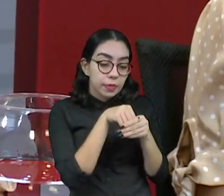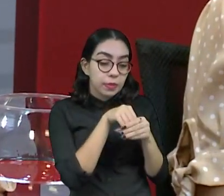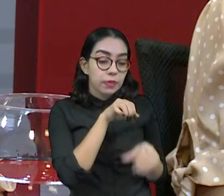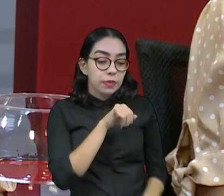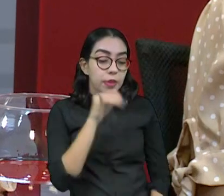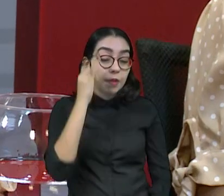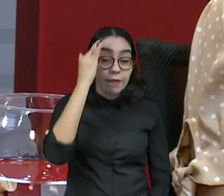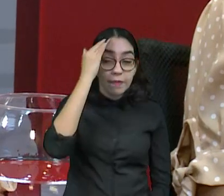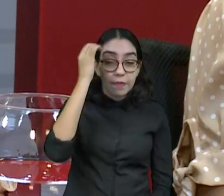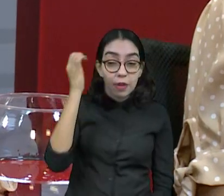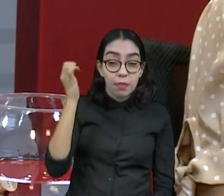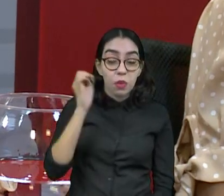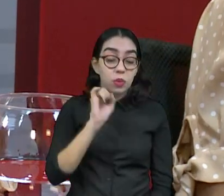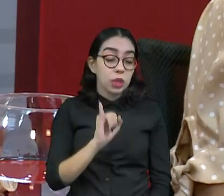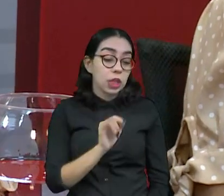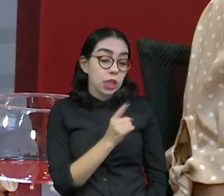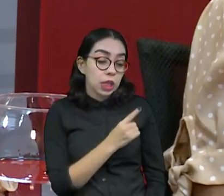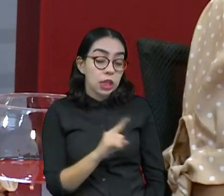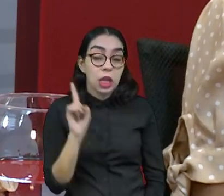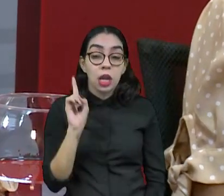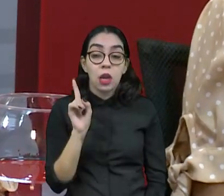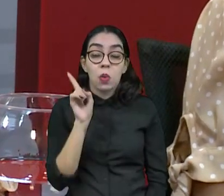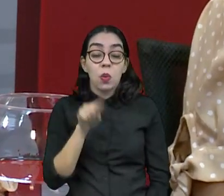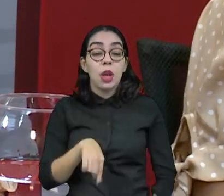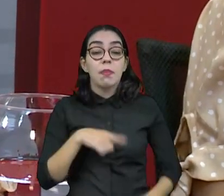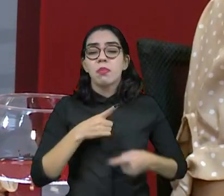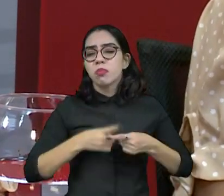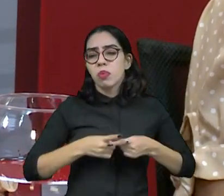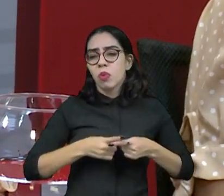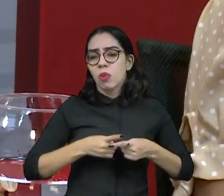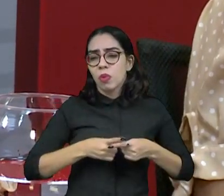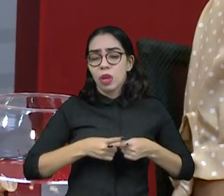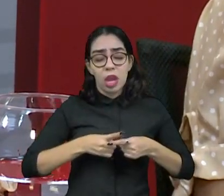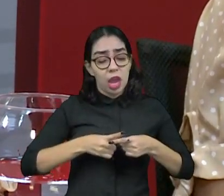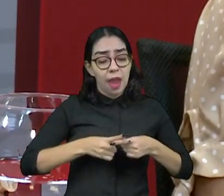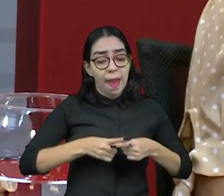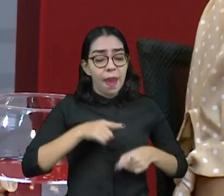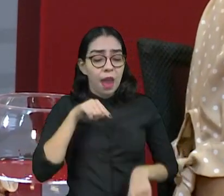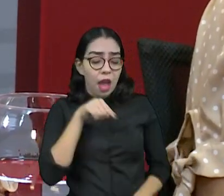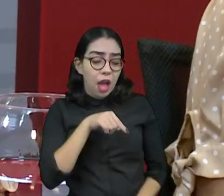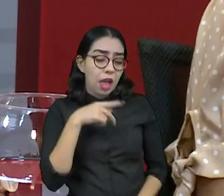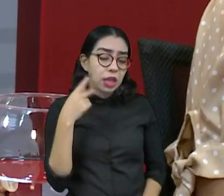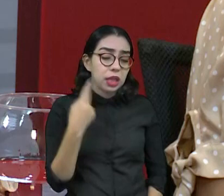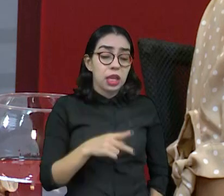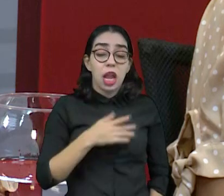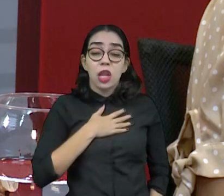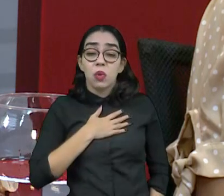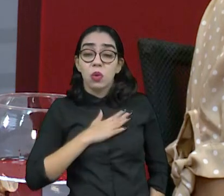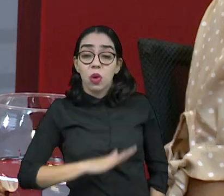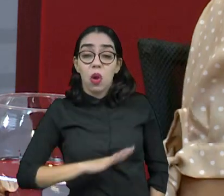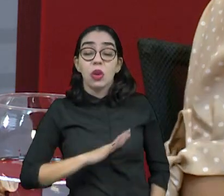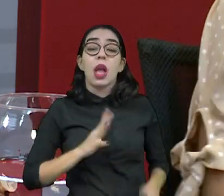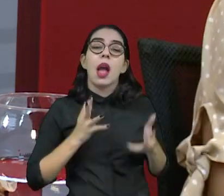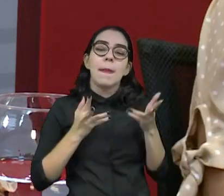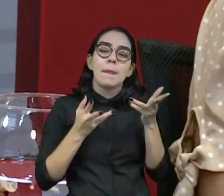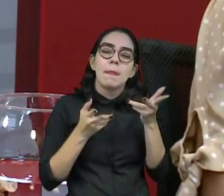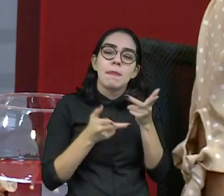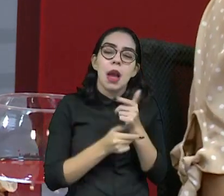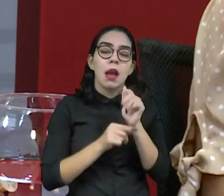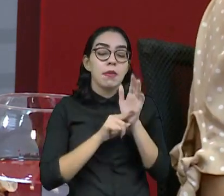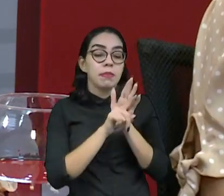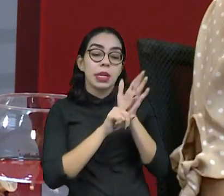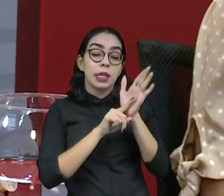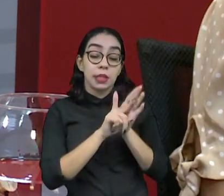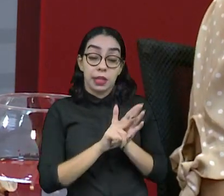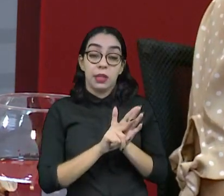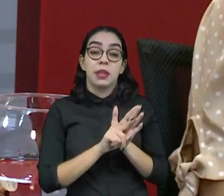conhecido, qual é a rejeição, qual não é, qual é a razão da rejeição, que é o que é importante também, que aí a gente usa também as qualitativas. Dentro